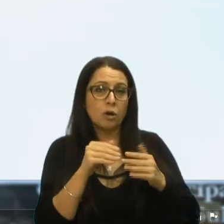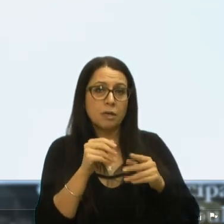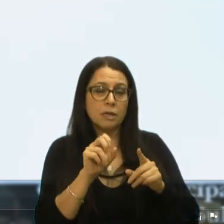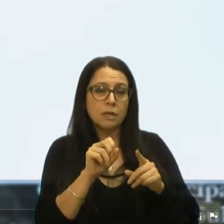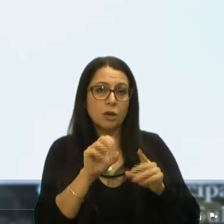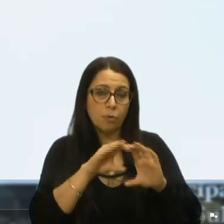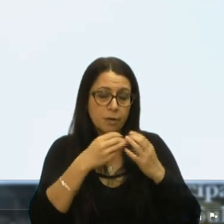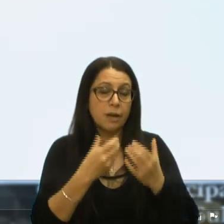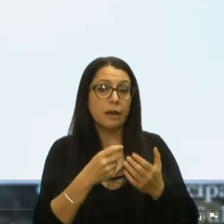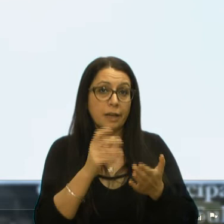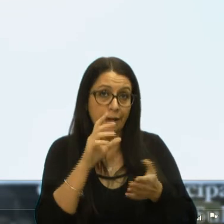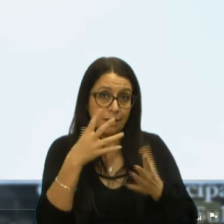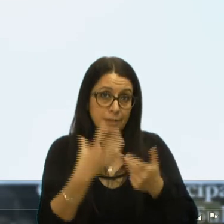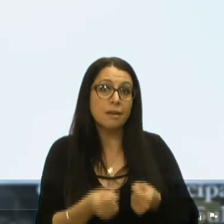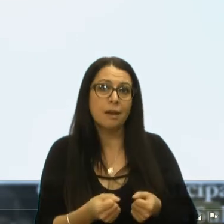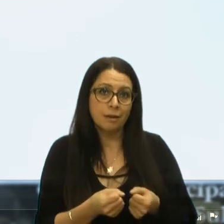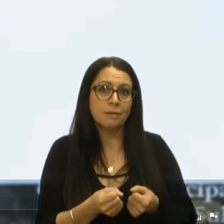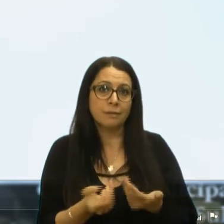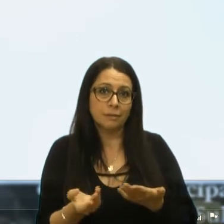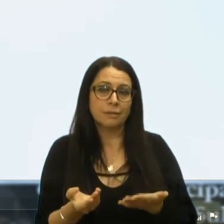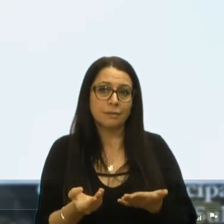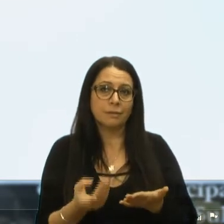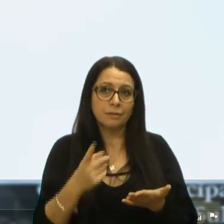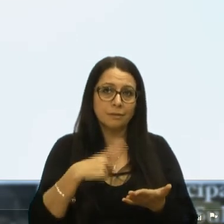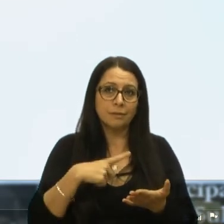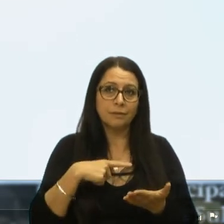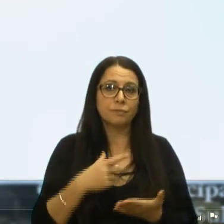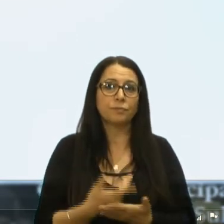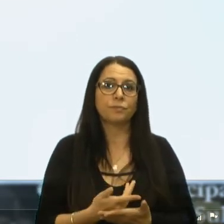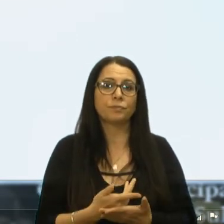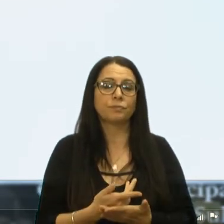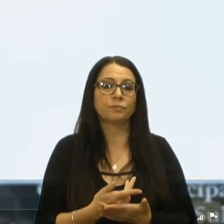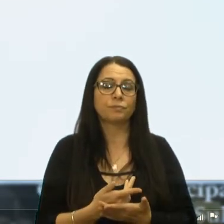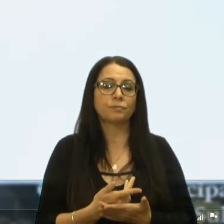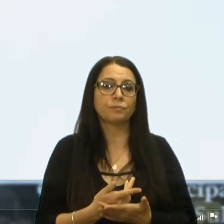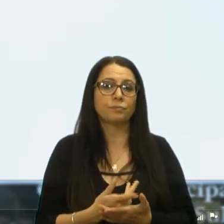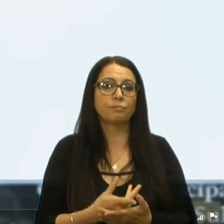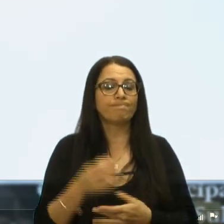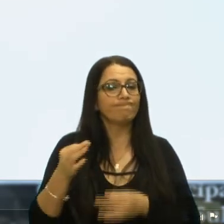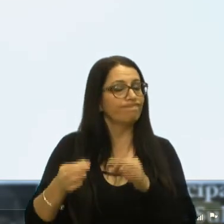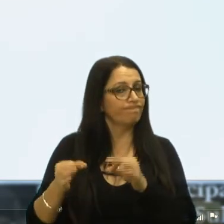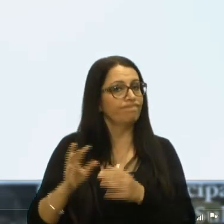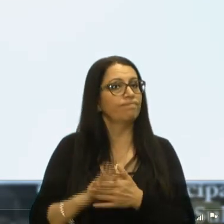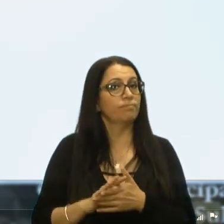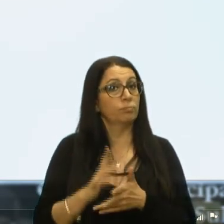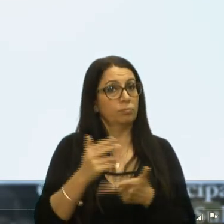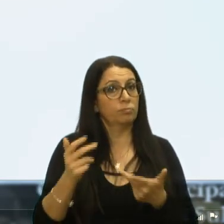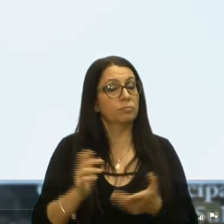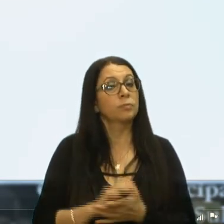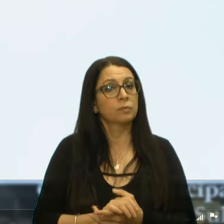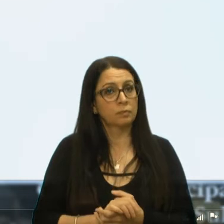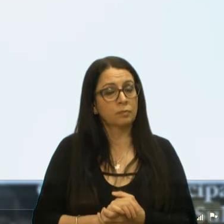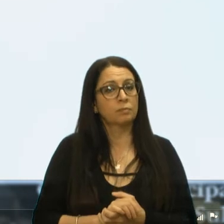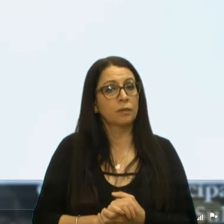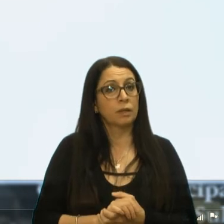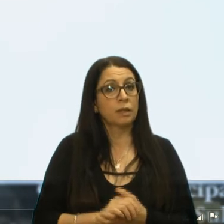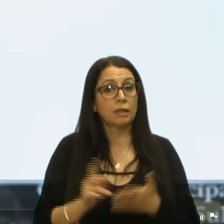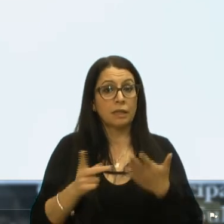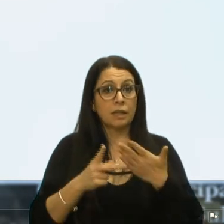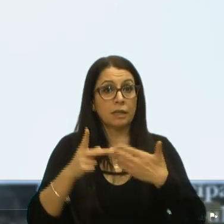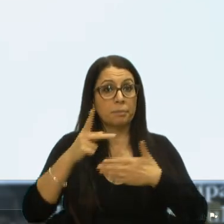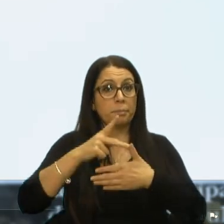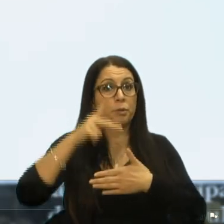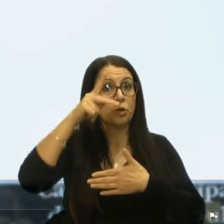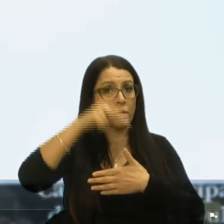embaixo. Então, tem que haver justiça para esses casos. Tem prioridade, a gente